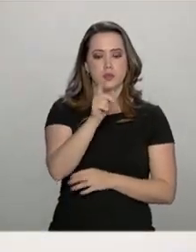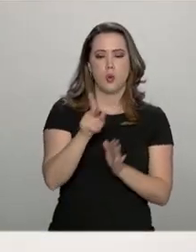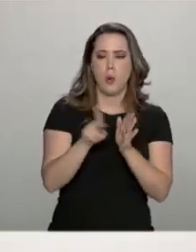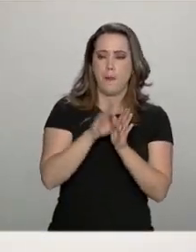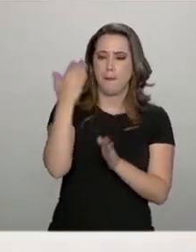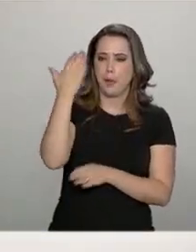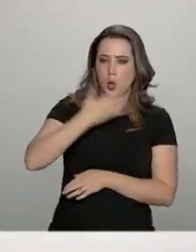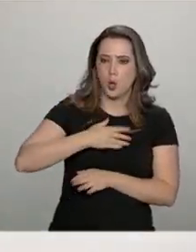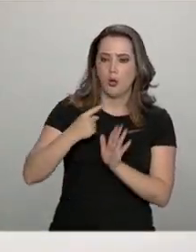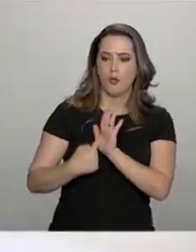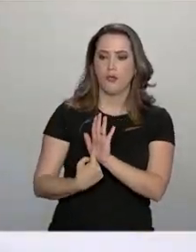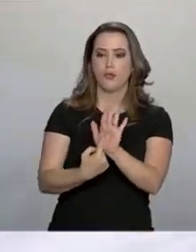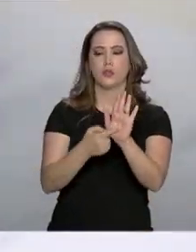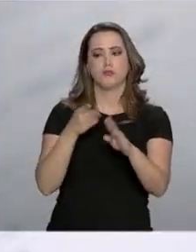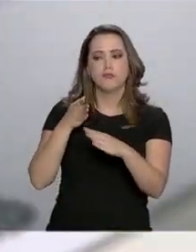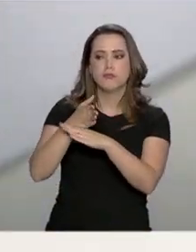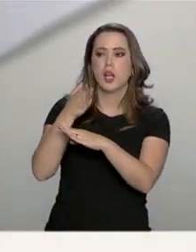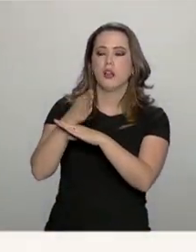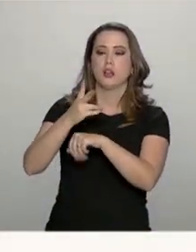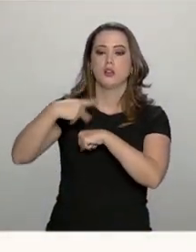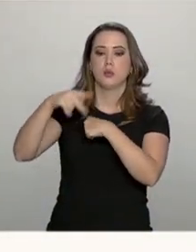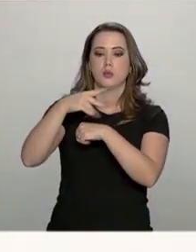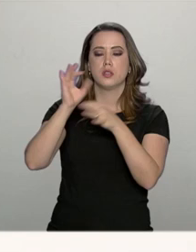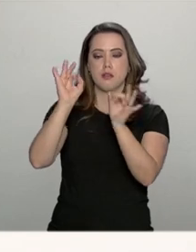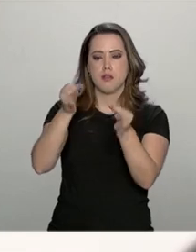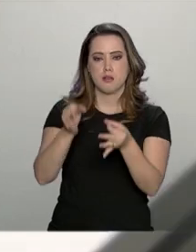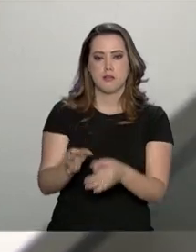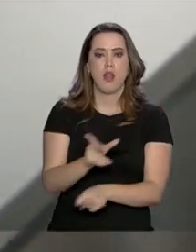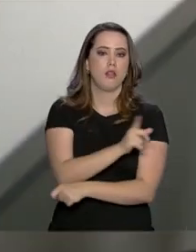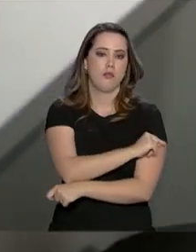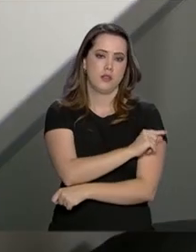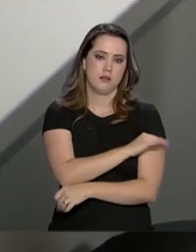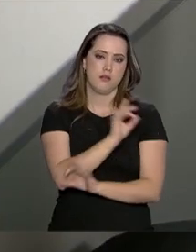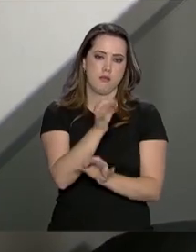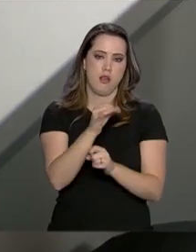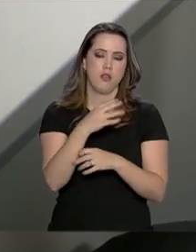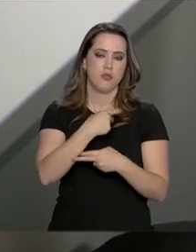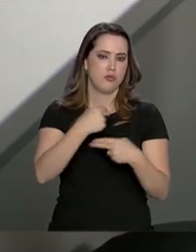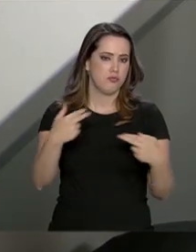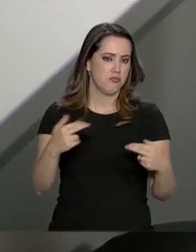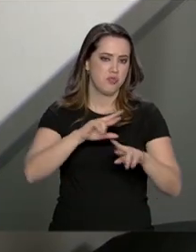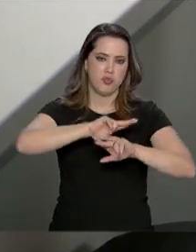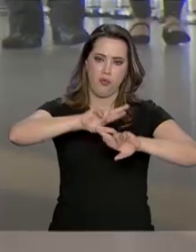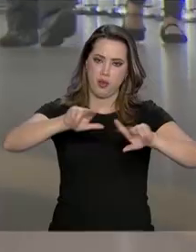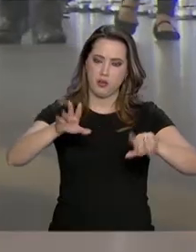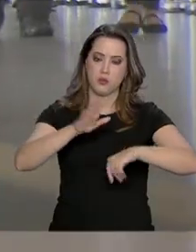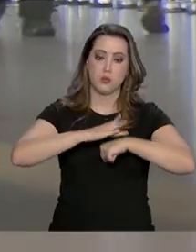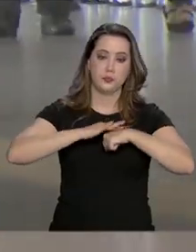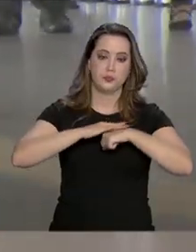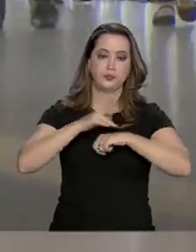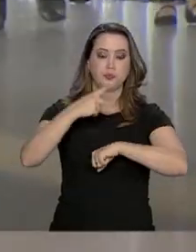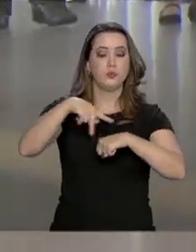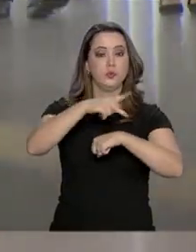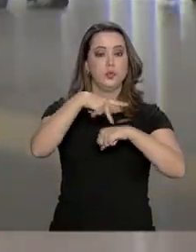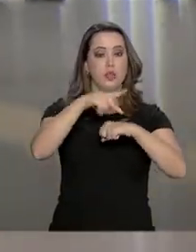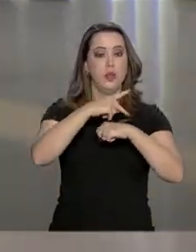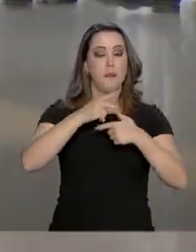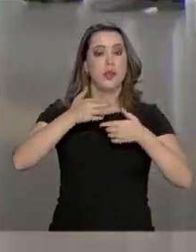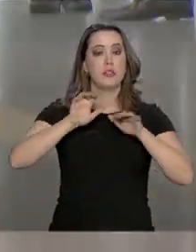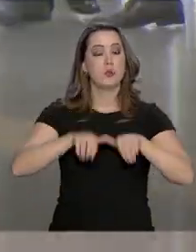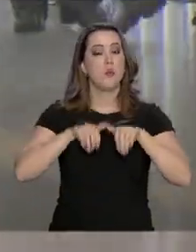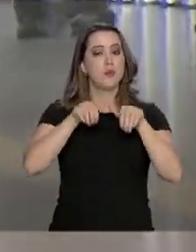prova às autoridades de imigração, que está devidamente vacinado contra diversas doenças. Em países como